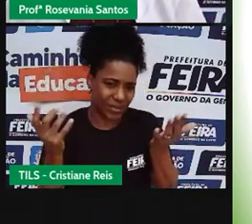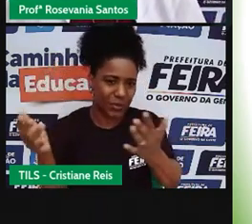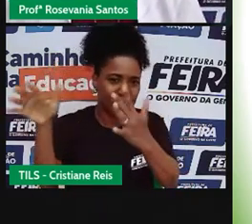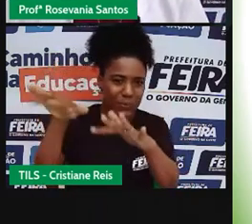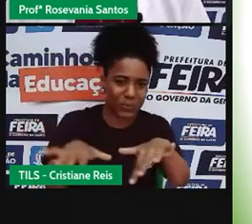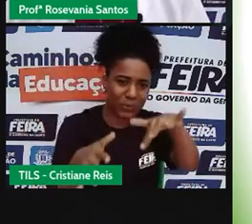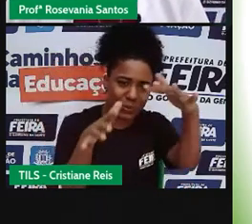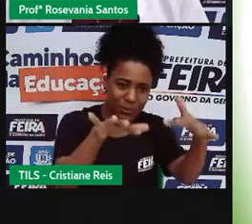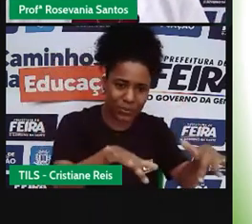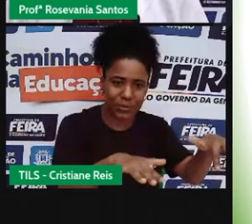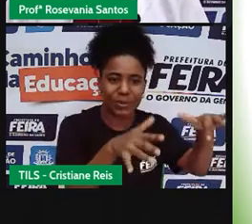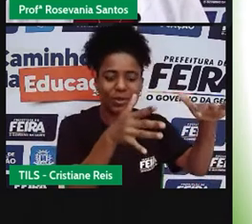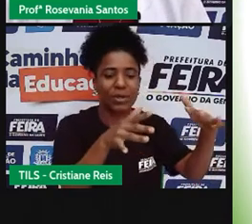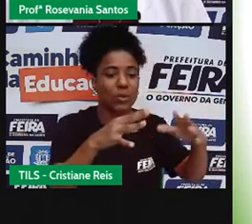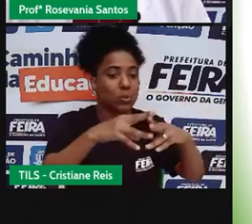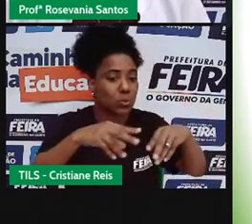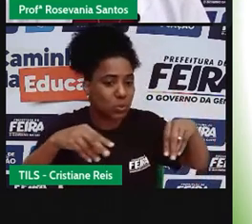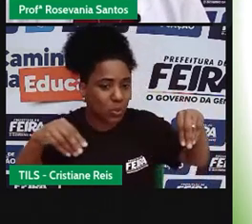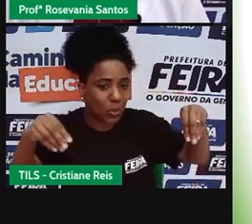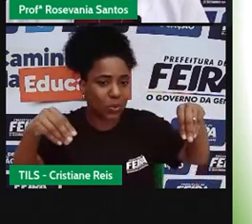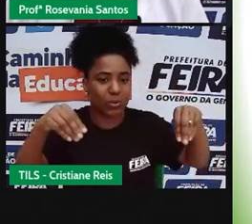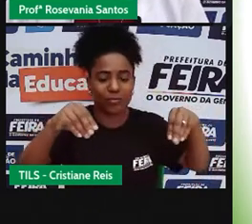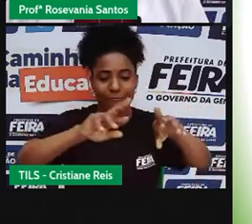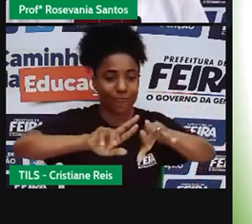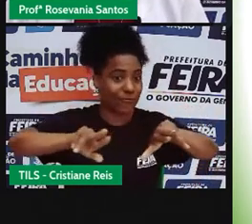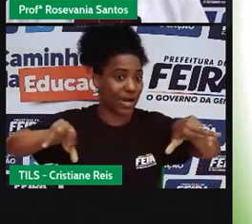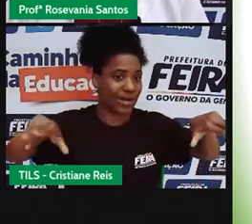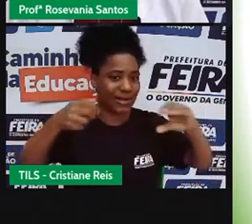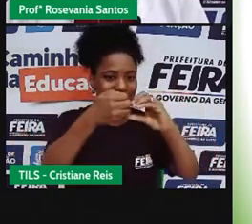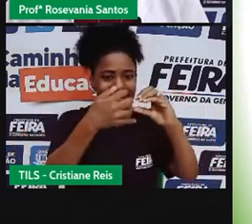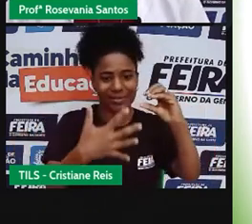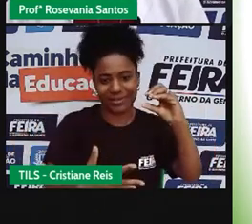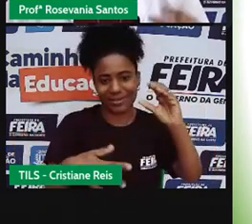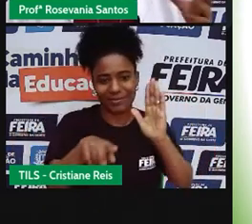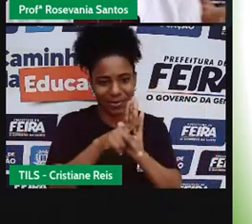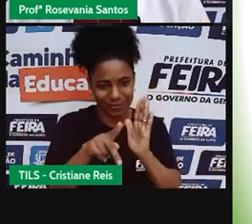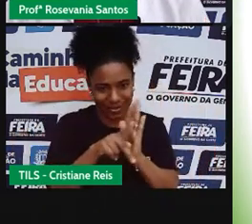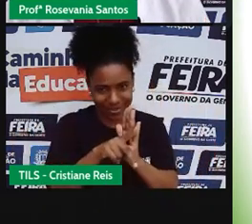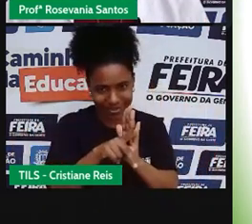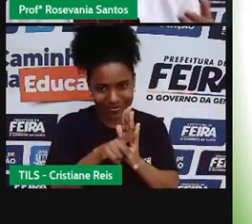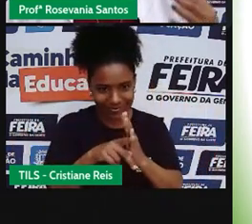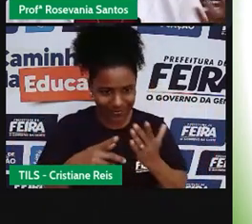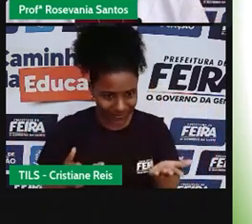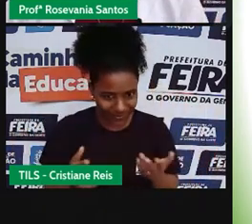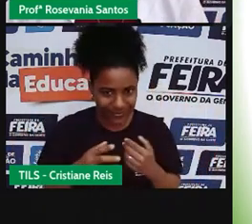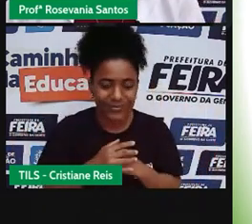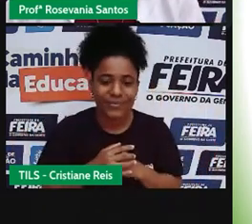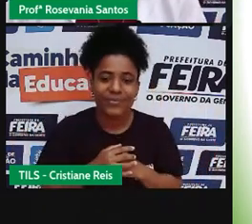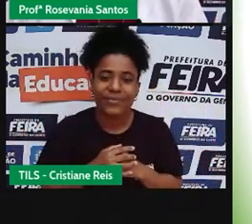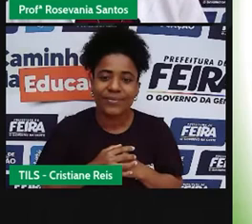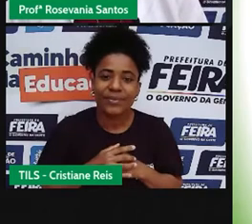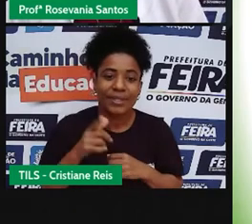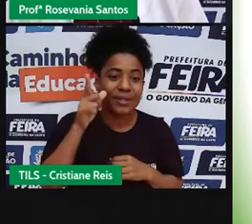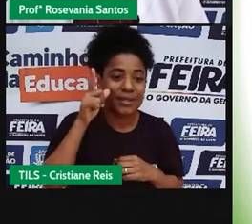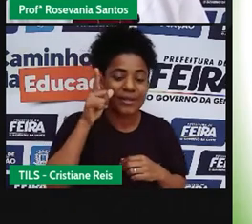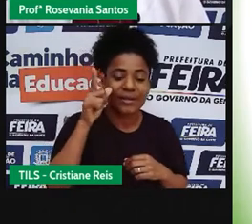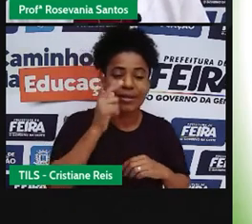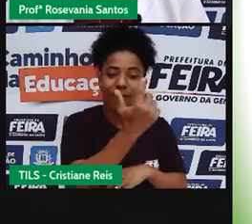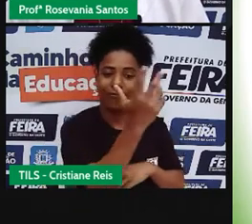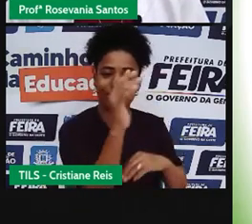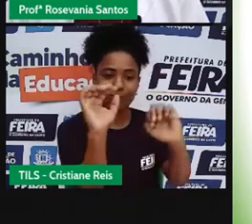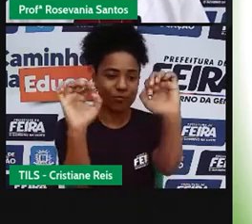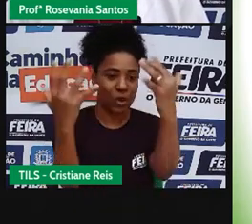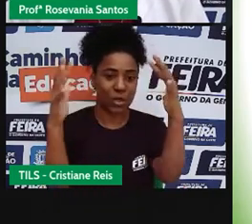sucessivamente, né, os sols. Então, na realidade, aqui, leva em consideração um elemento físico, que é a floresta abasônica